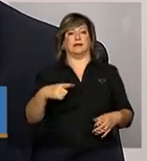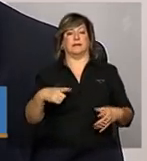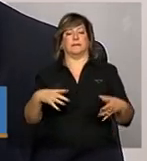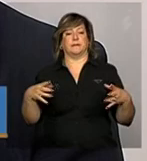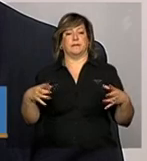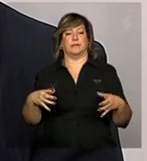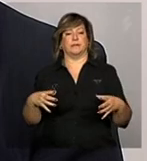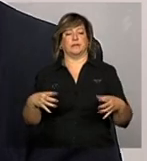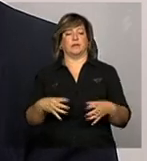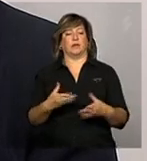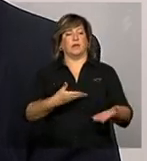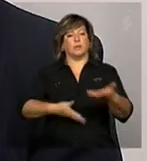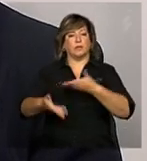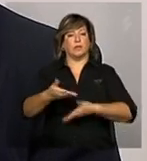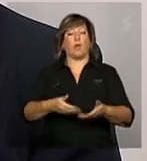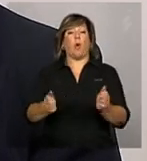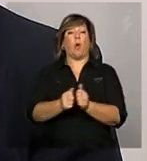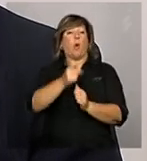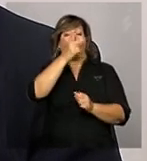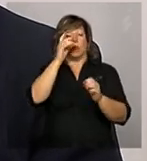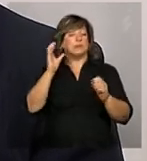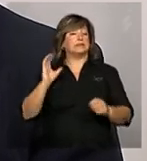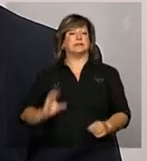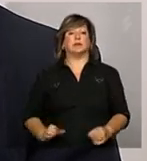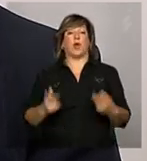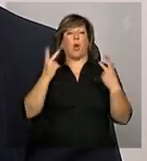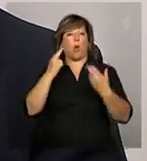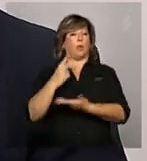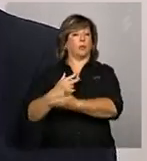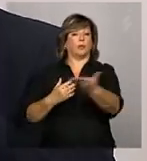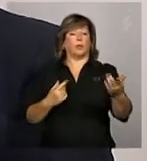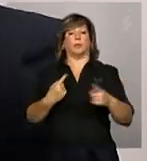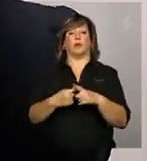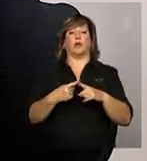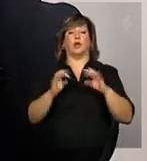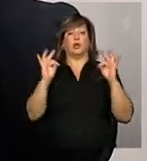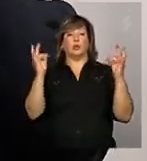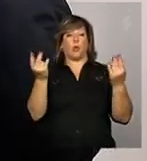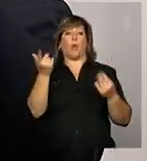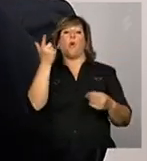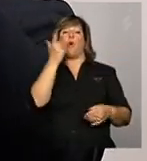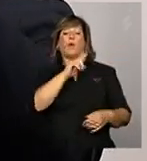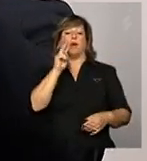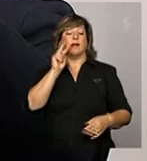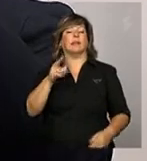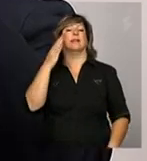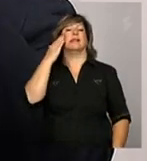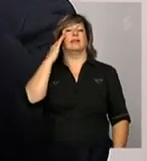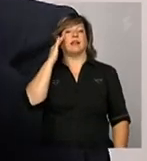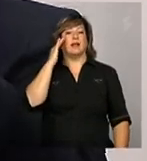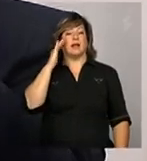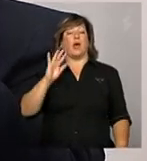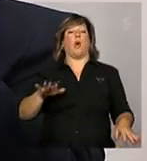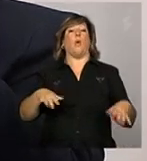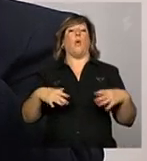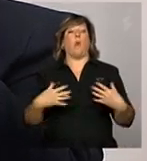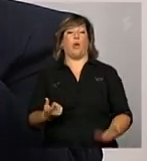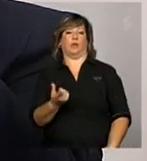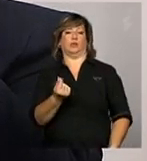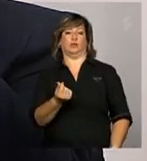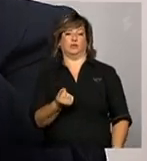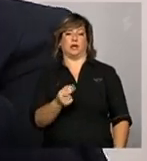com o cidadão comum, porque todo mundo ali consegue agora visualizar qual o piso, qual a receita que